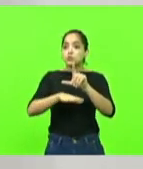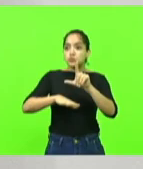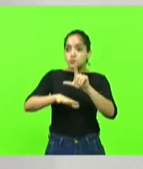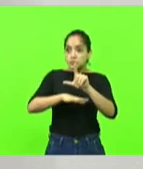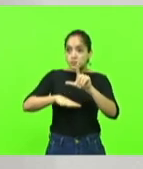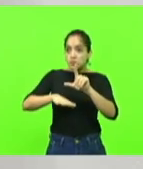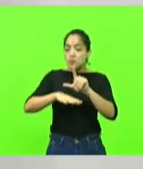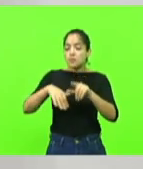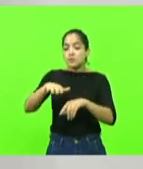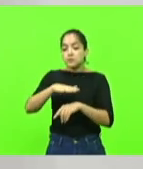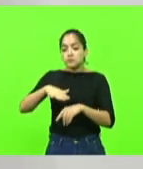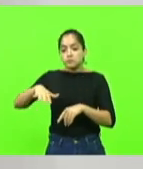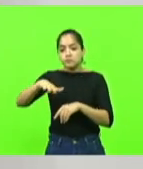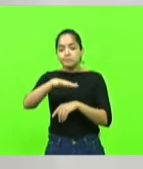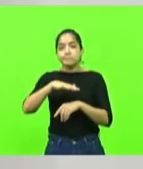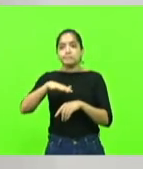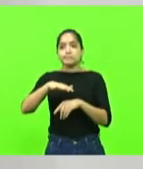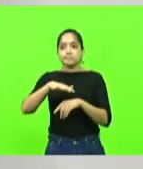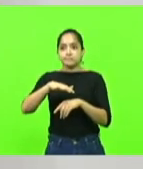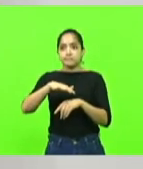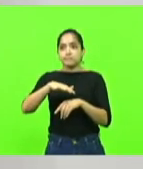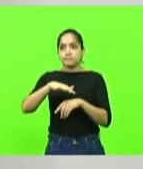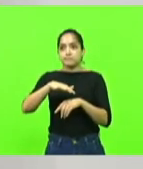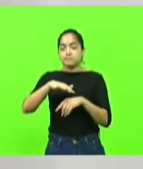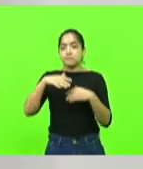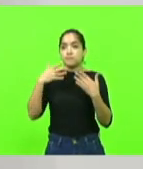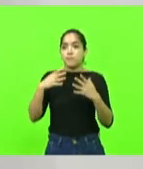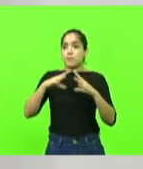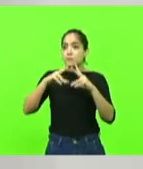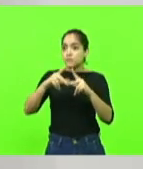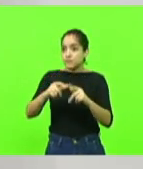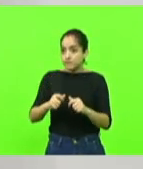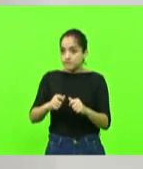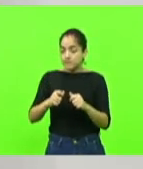setores da nossa cidade. Todos os setores.